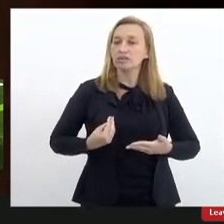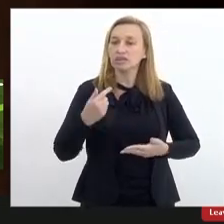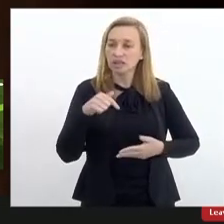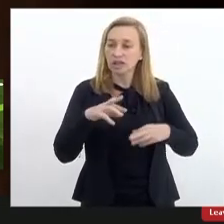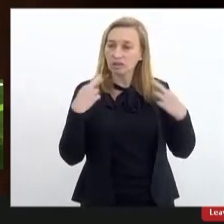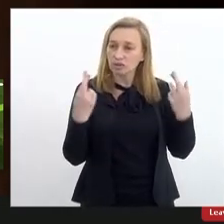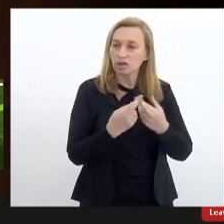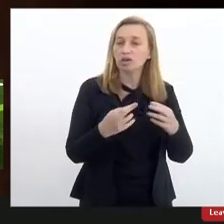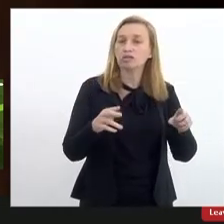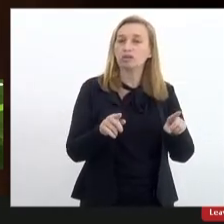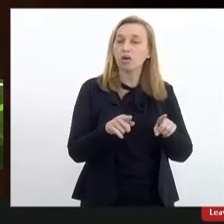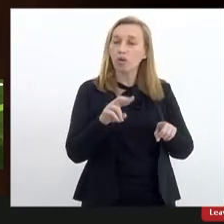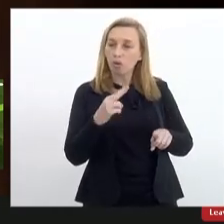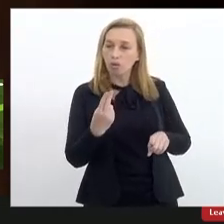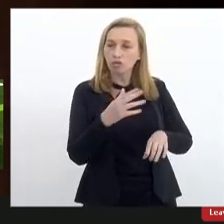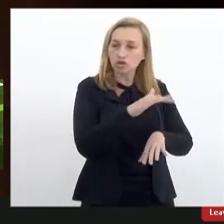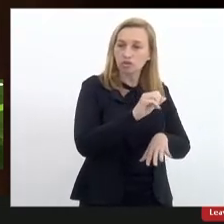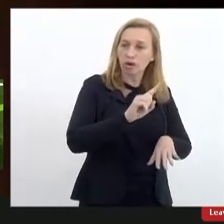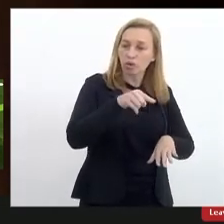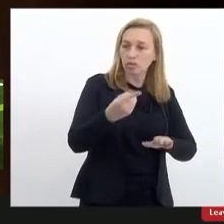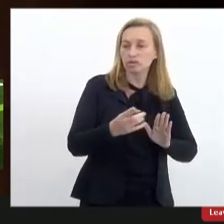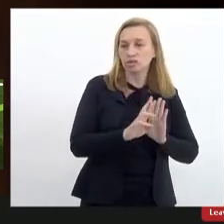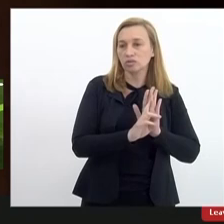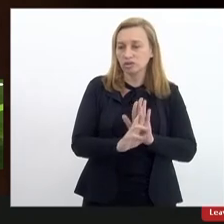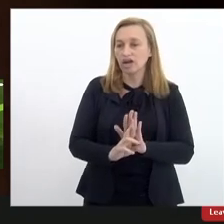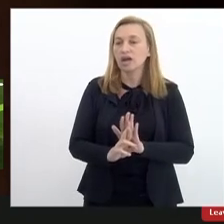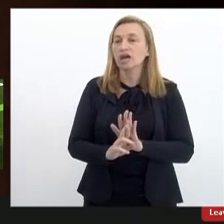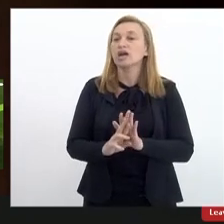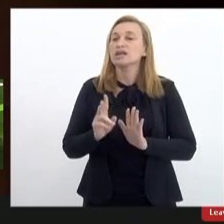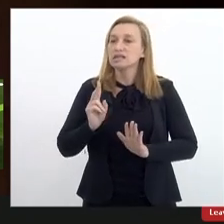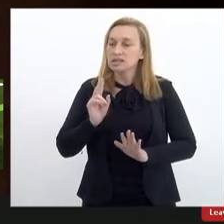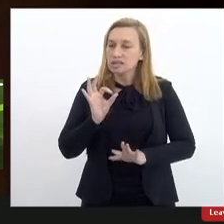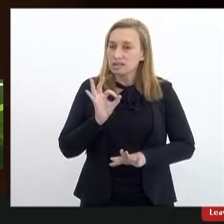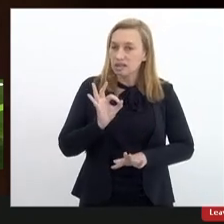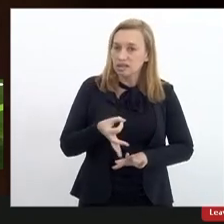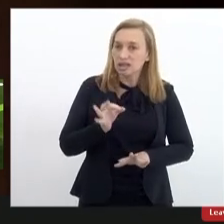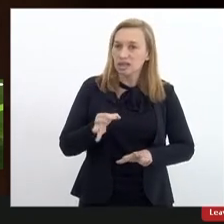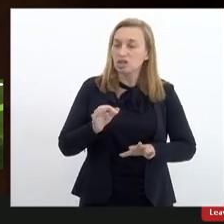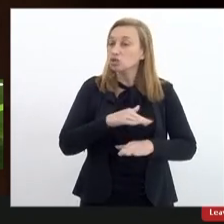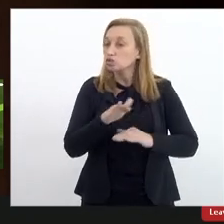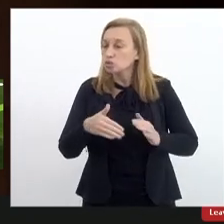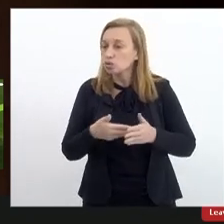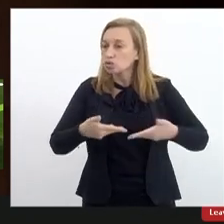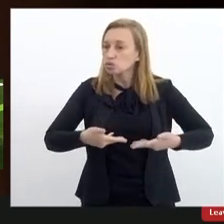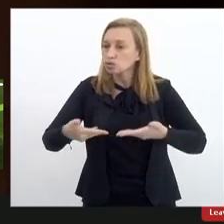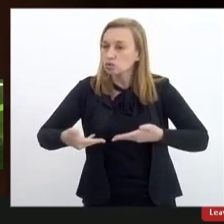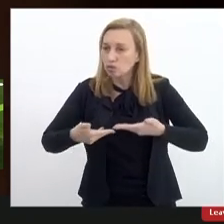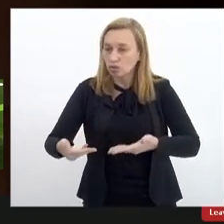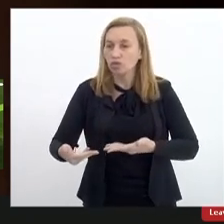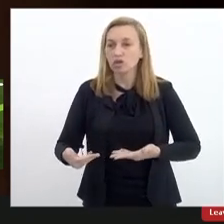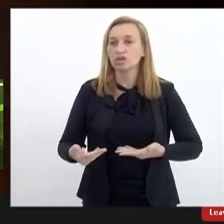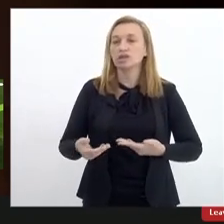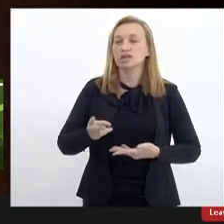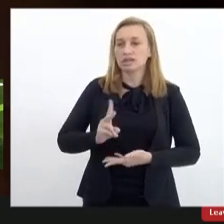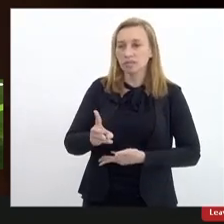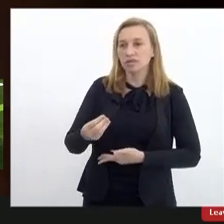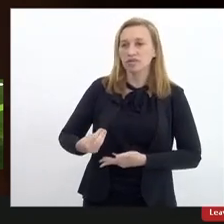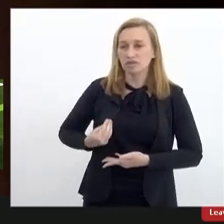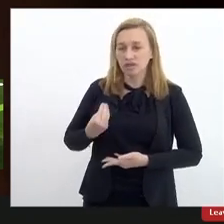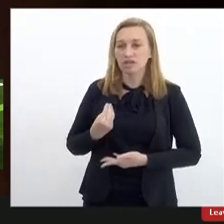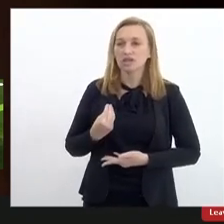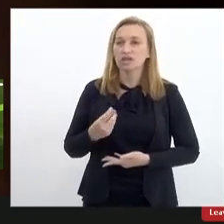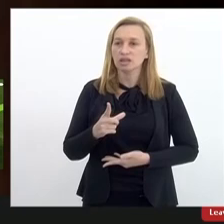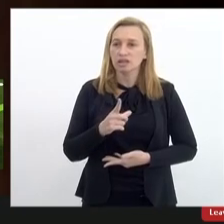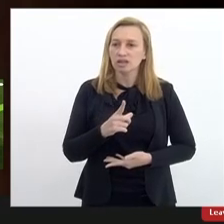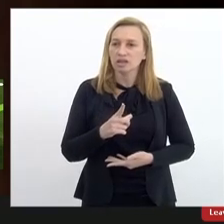presente faço questão de publicizar todos os convites da comissão de educação junto a a nossa